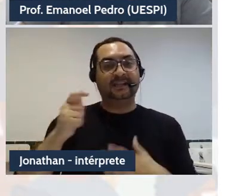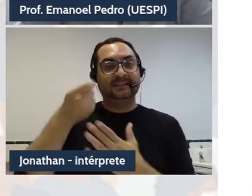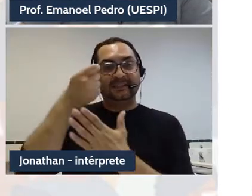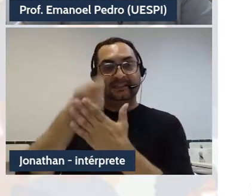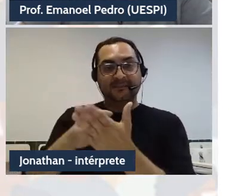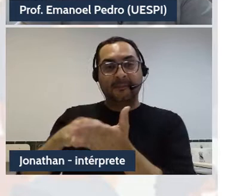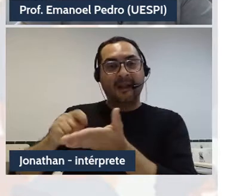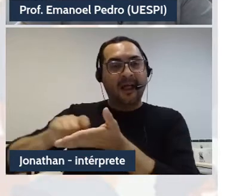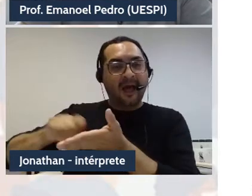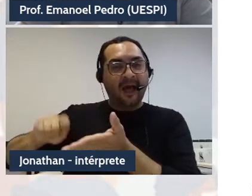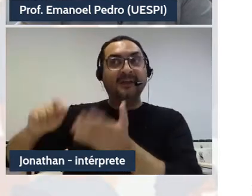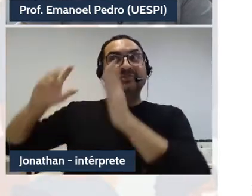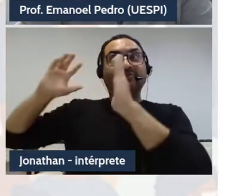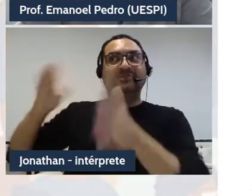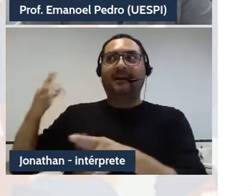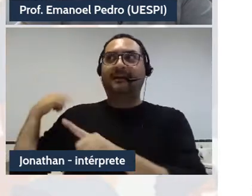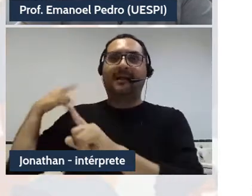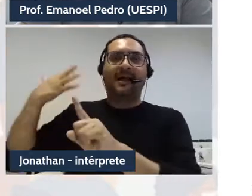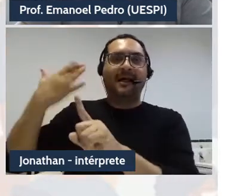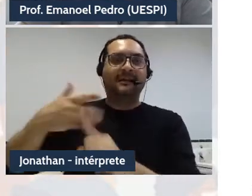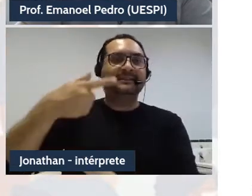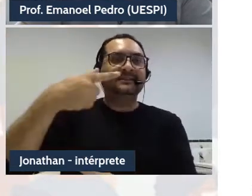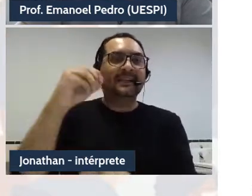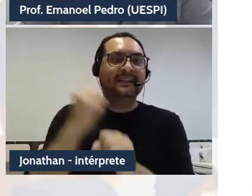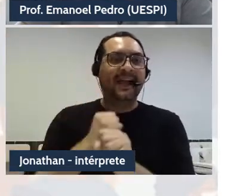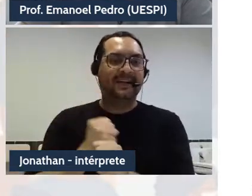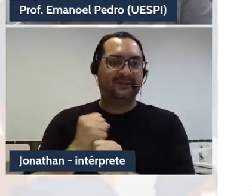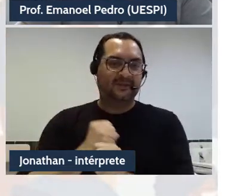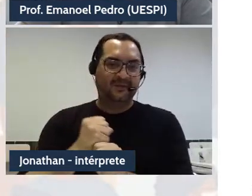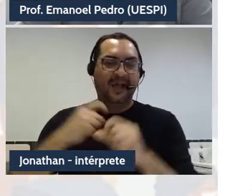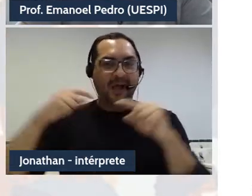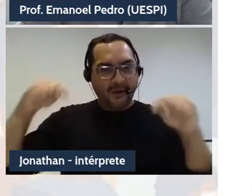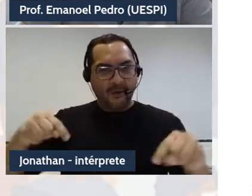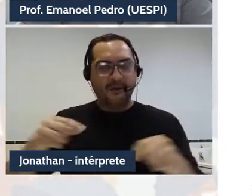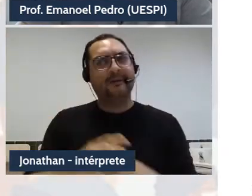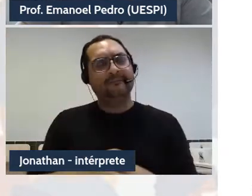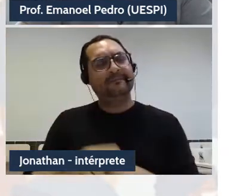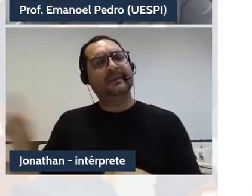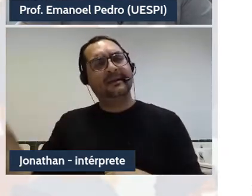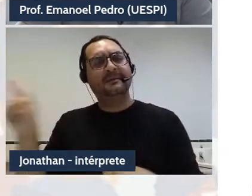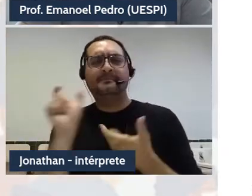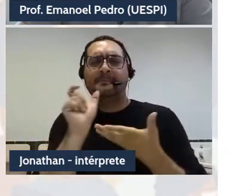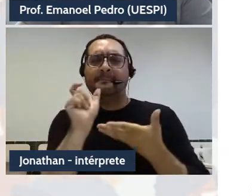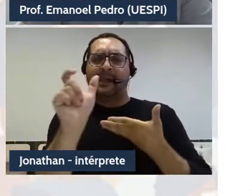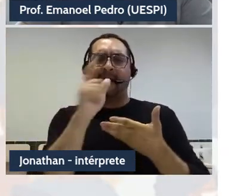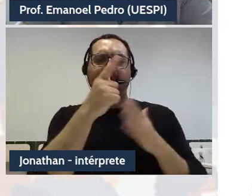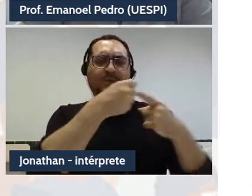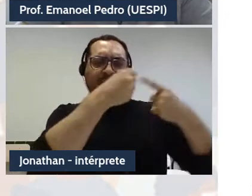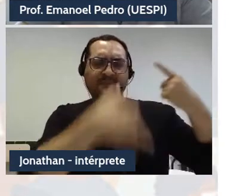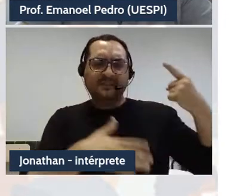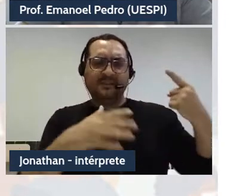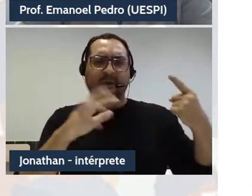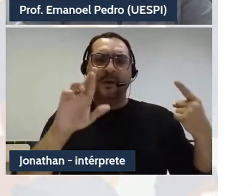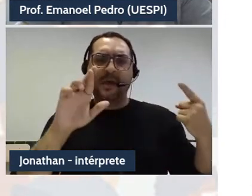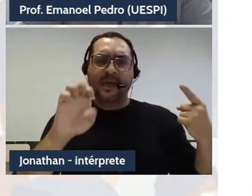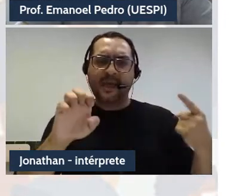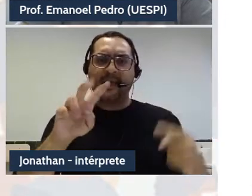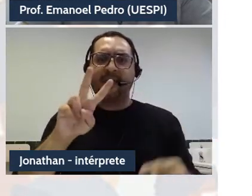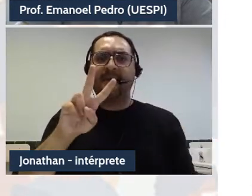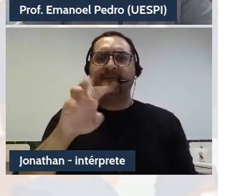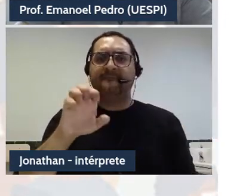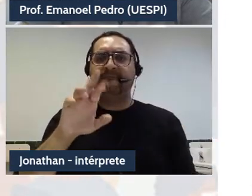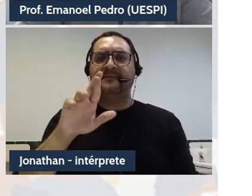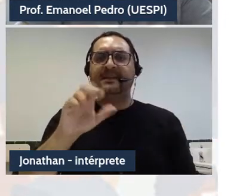Se eu vou partir desse texto e a partir da sua ideia de reversibilidade, reciprocidade, a tecer algumas